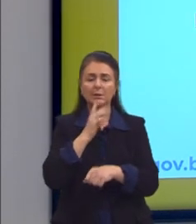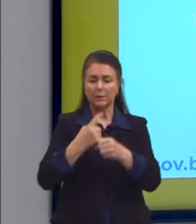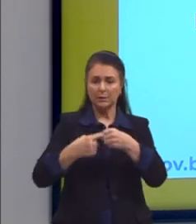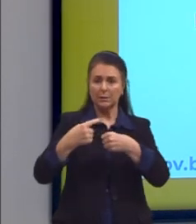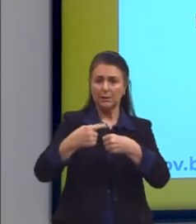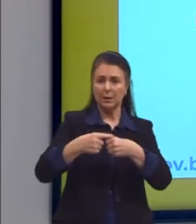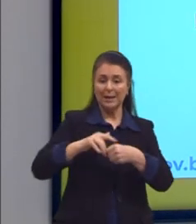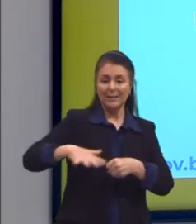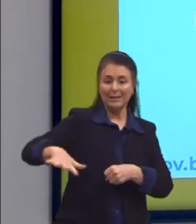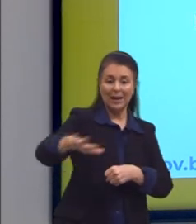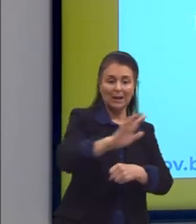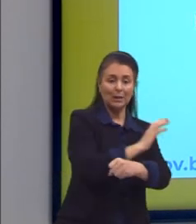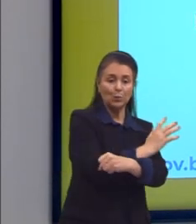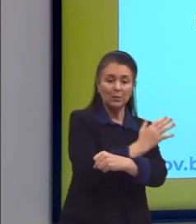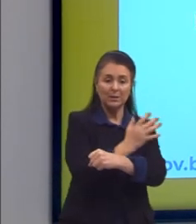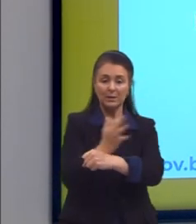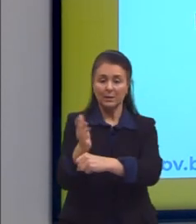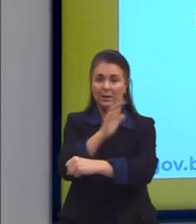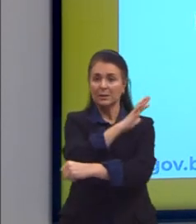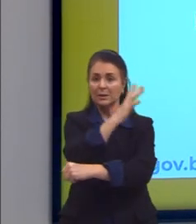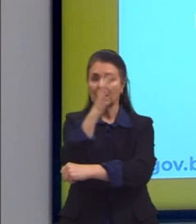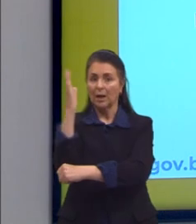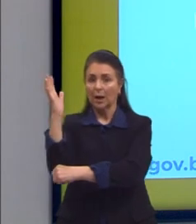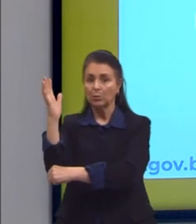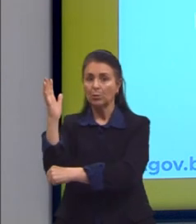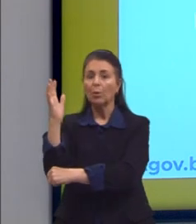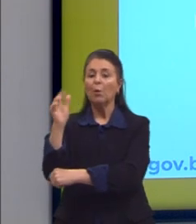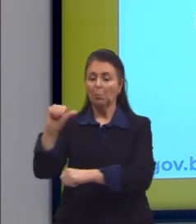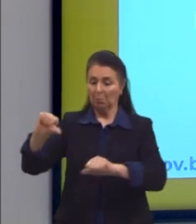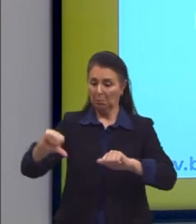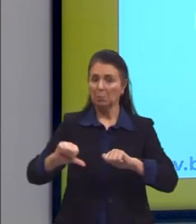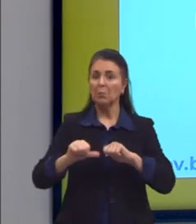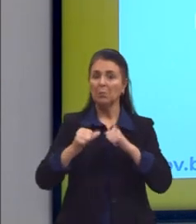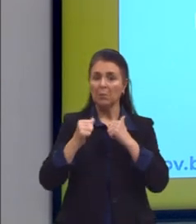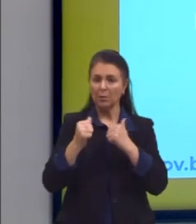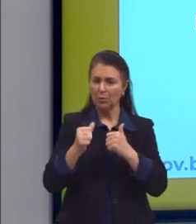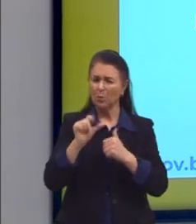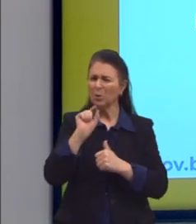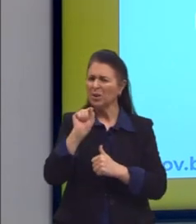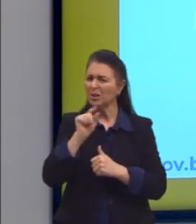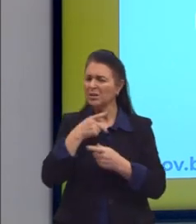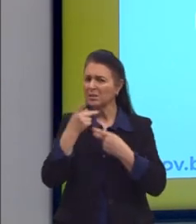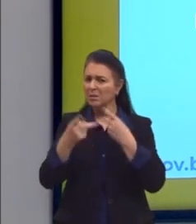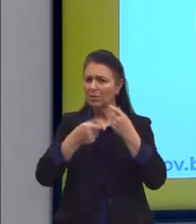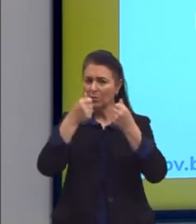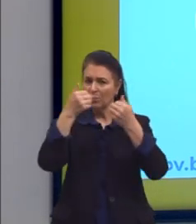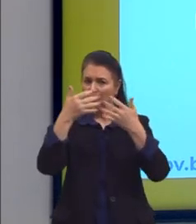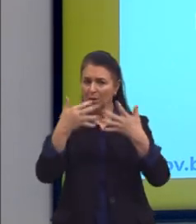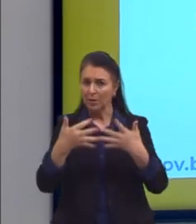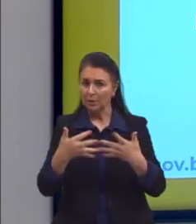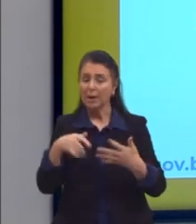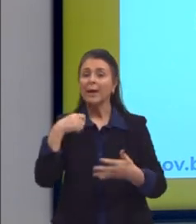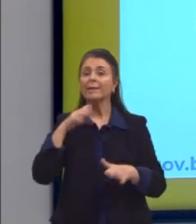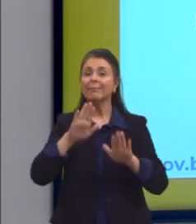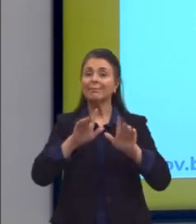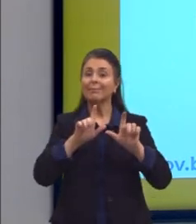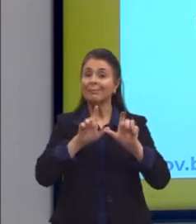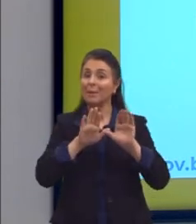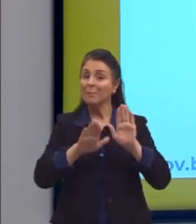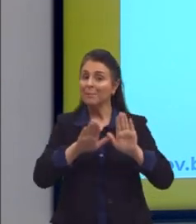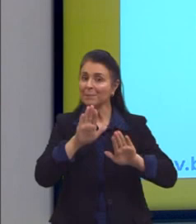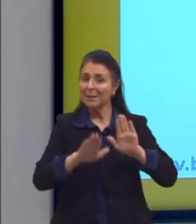do cerrado foi recuperada totalmente. O que eles estão falando aqui? Que dependiam dos saberes dos povos